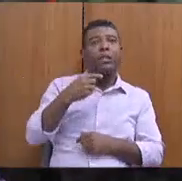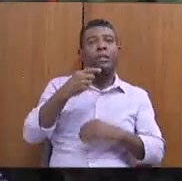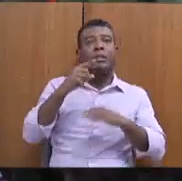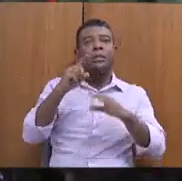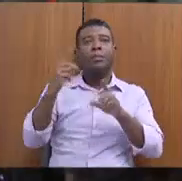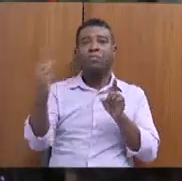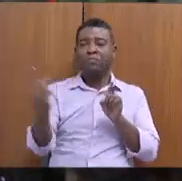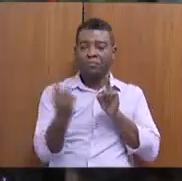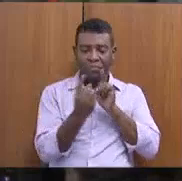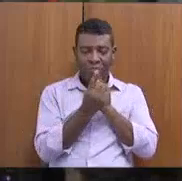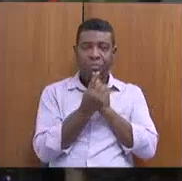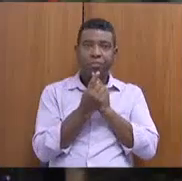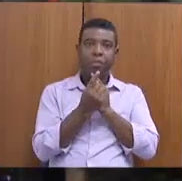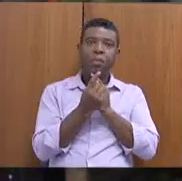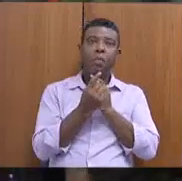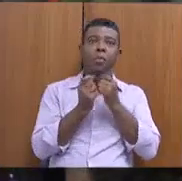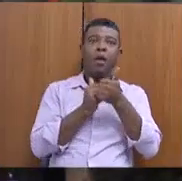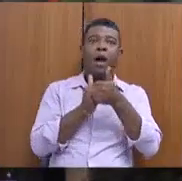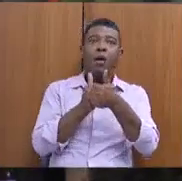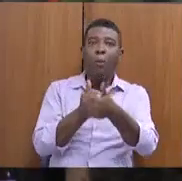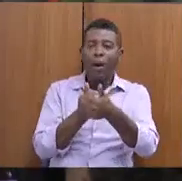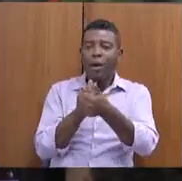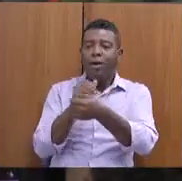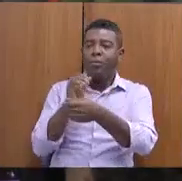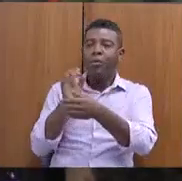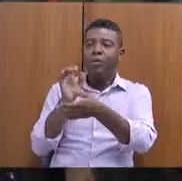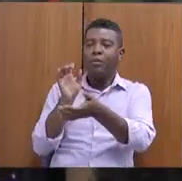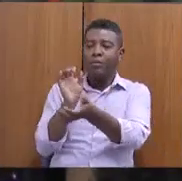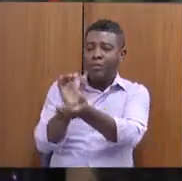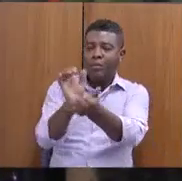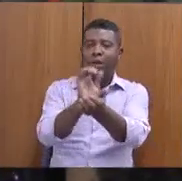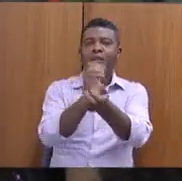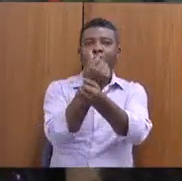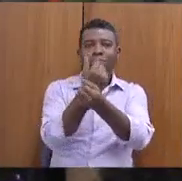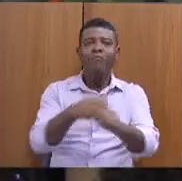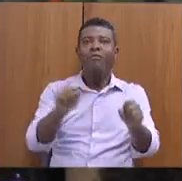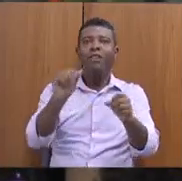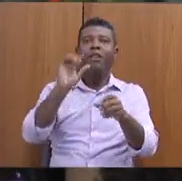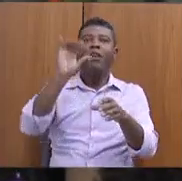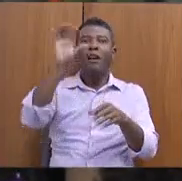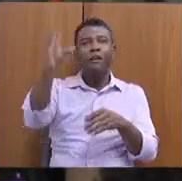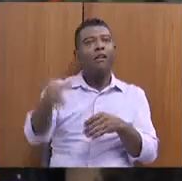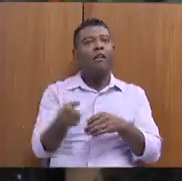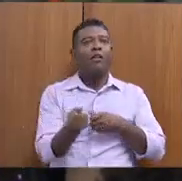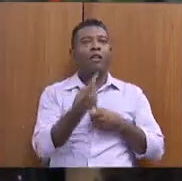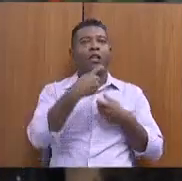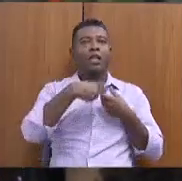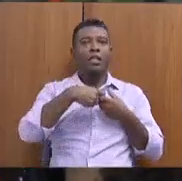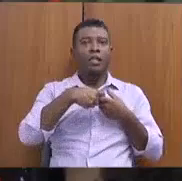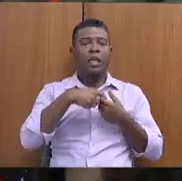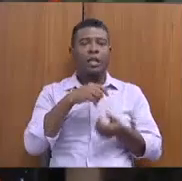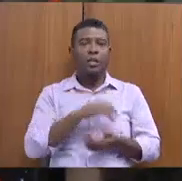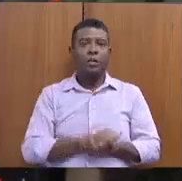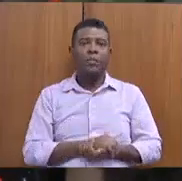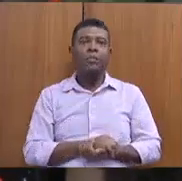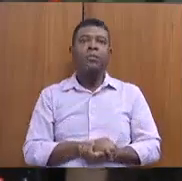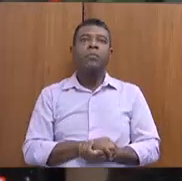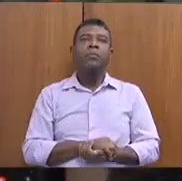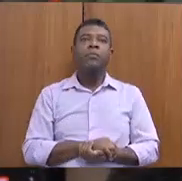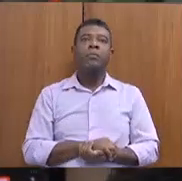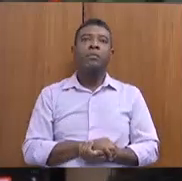resgates. E o levantamento que nós fizemos pelo gabinete é de que a maioria das cidades onde